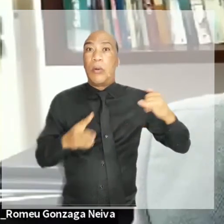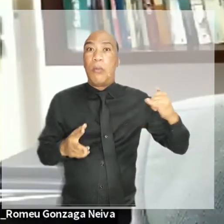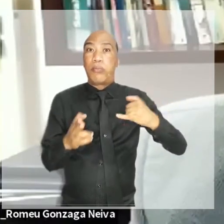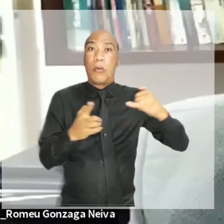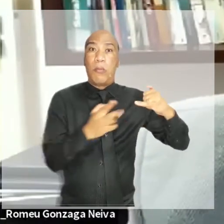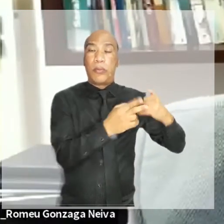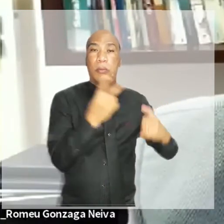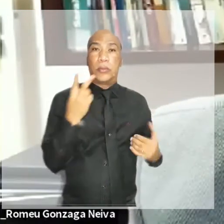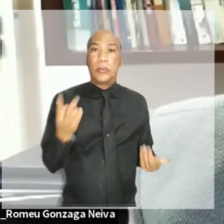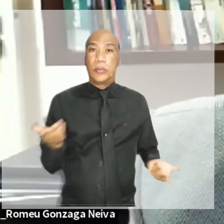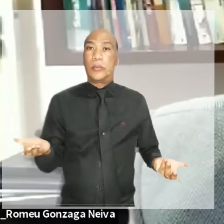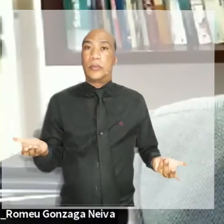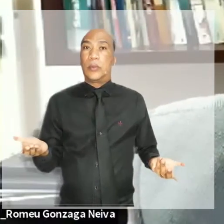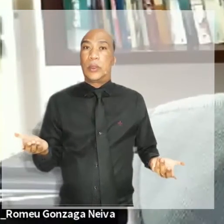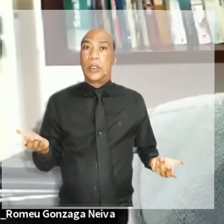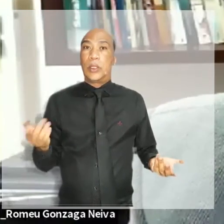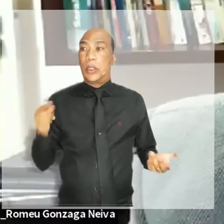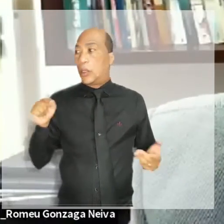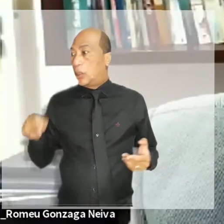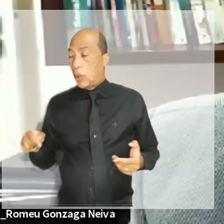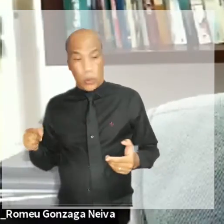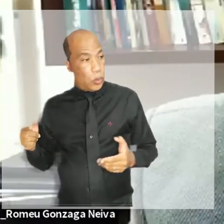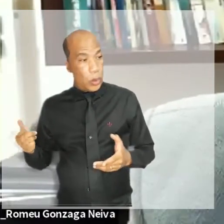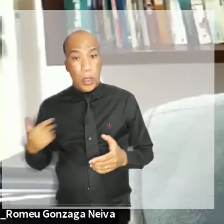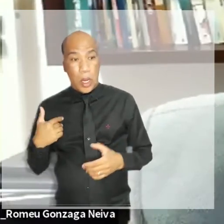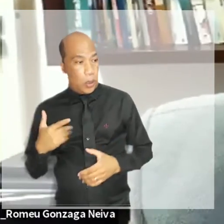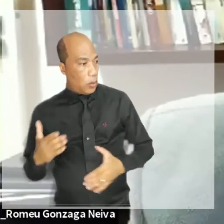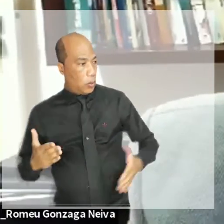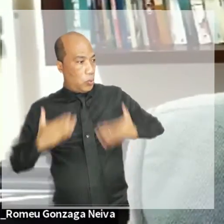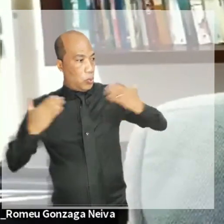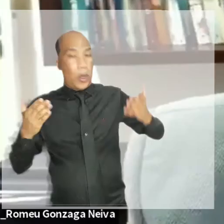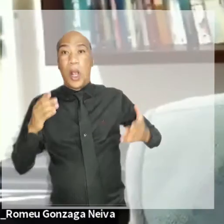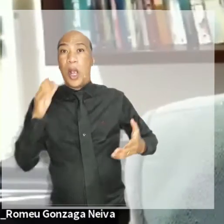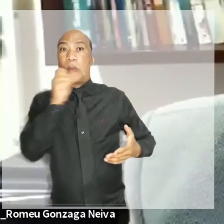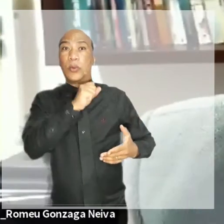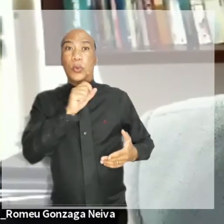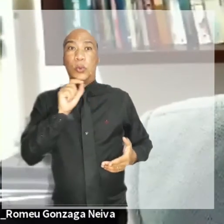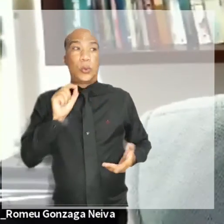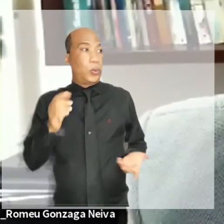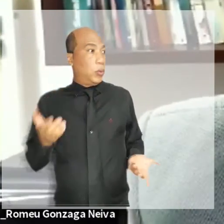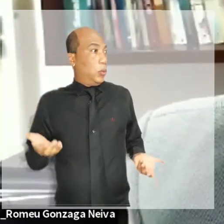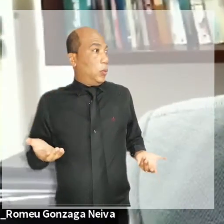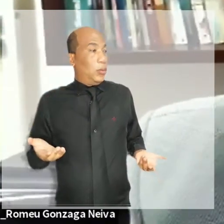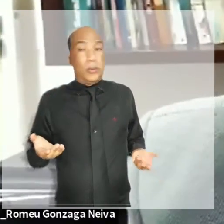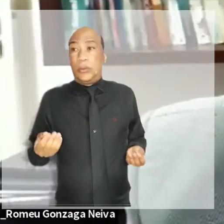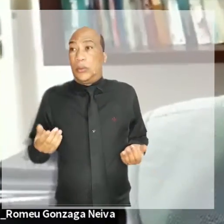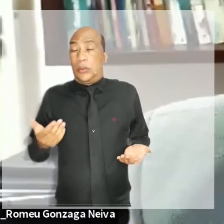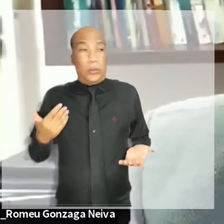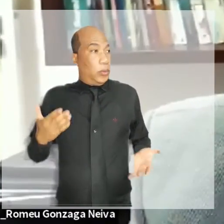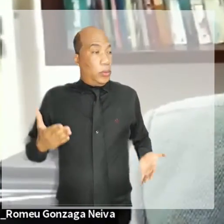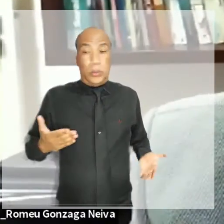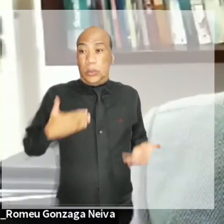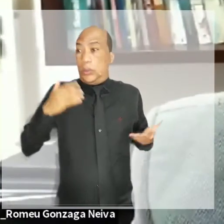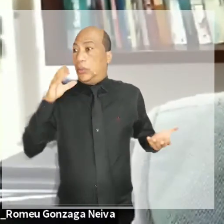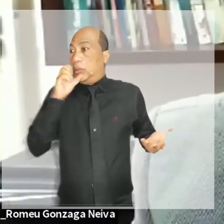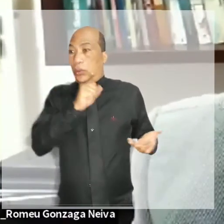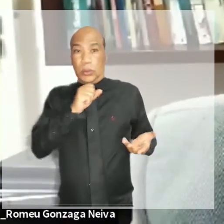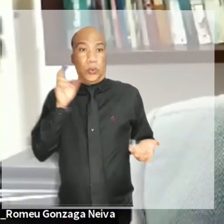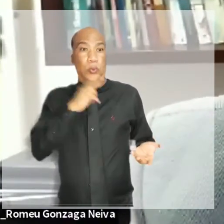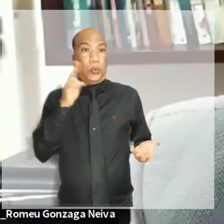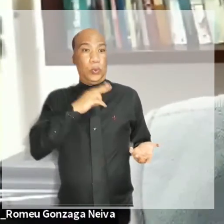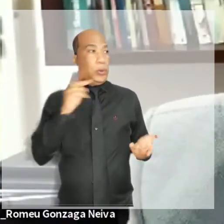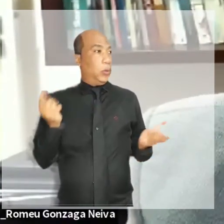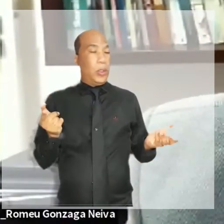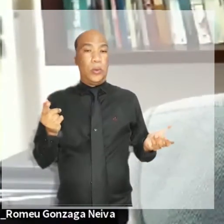tribunal com suas equipes, não tão prontamente, porque depois de 24 horas conseguiu